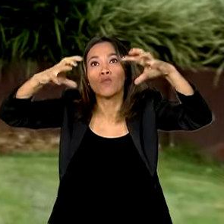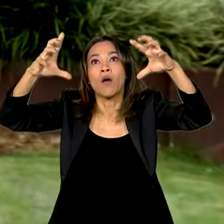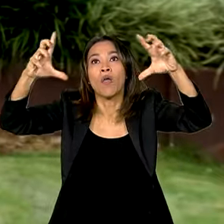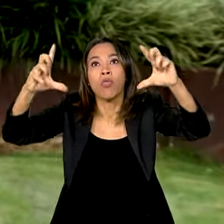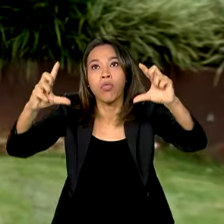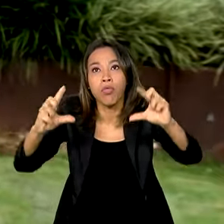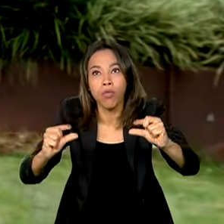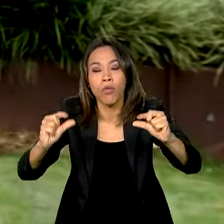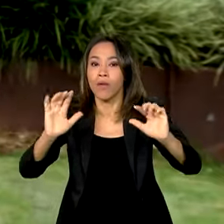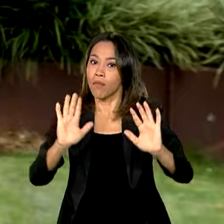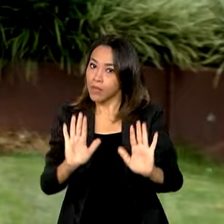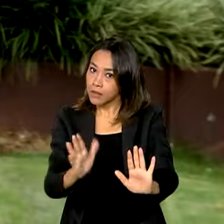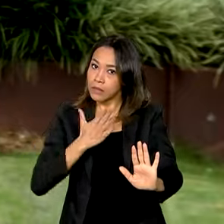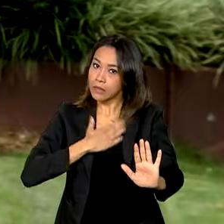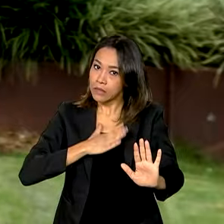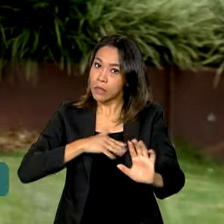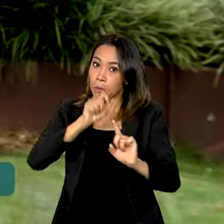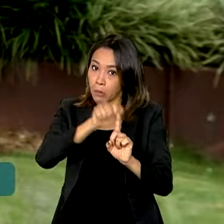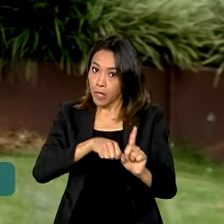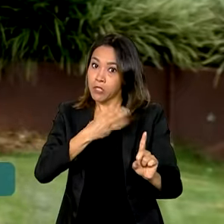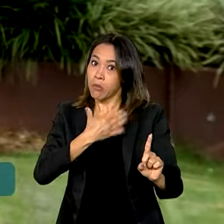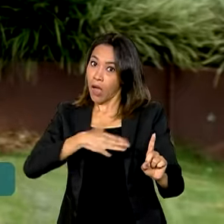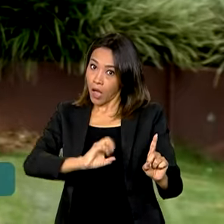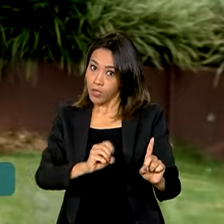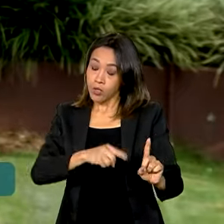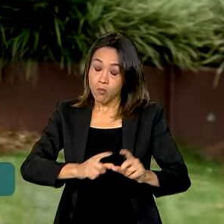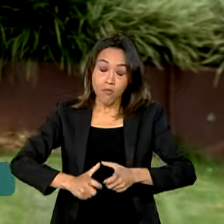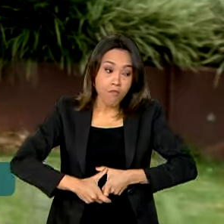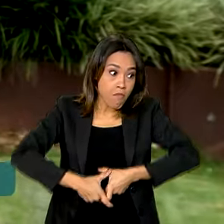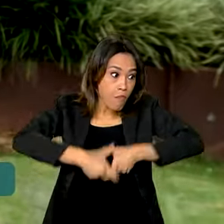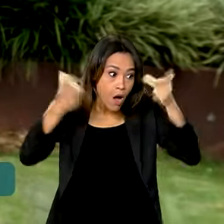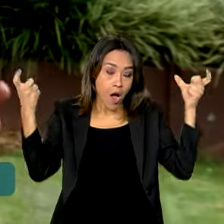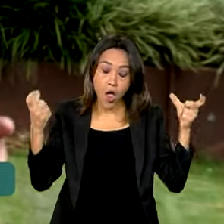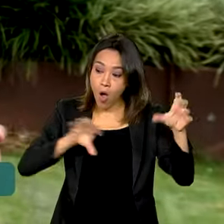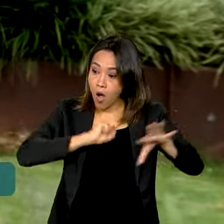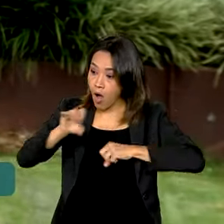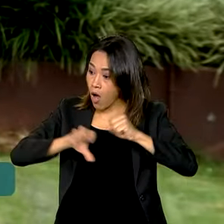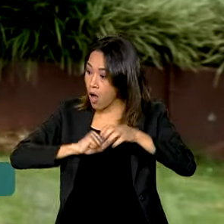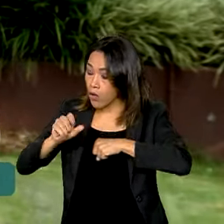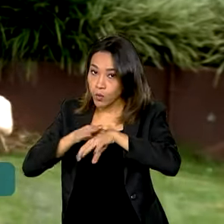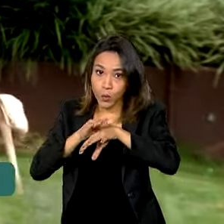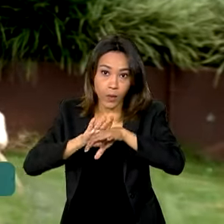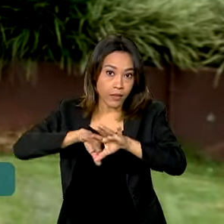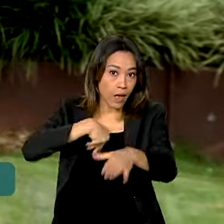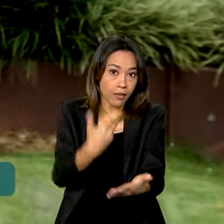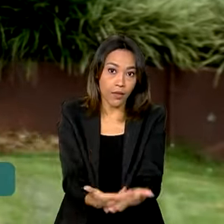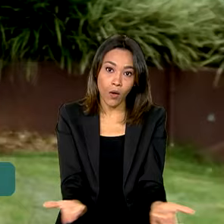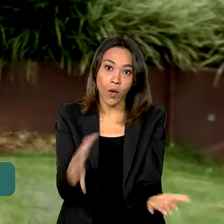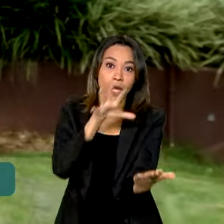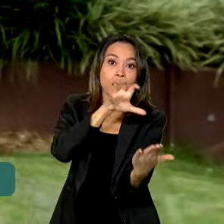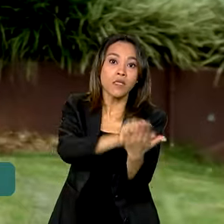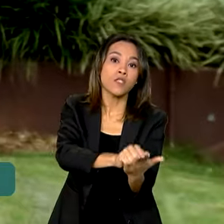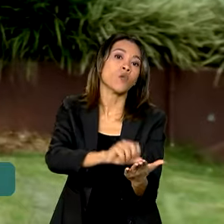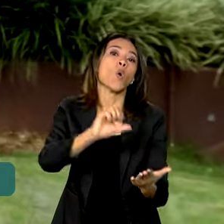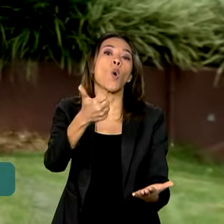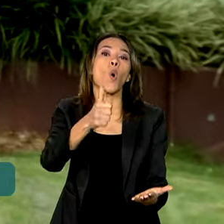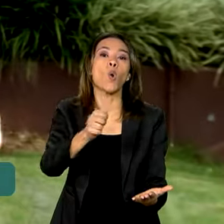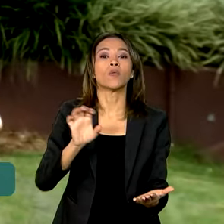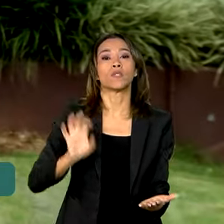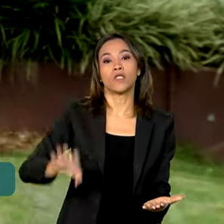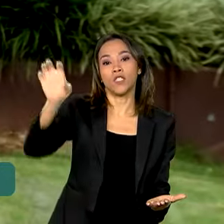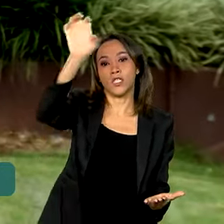isso. Março concentrou o maior número de casos da doença até o momento, com 11 estados e